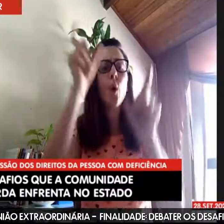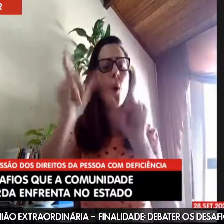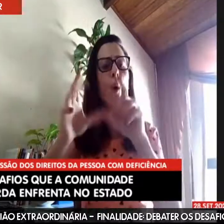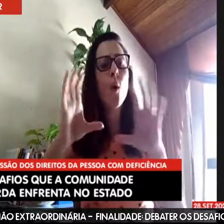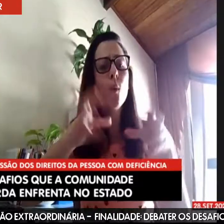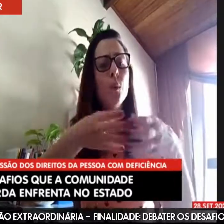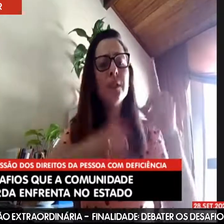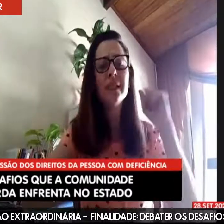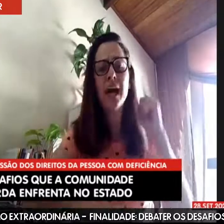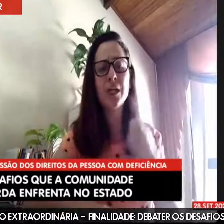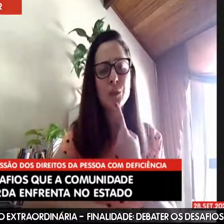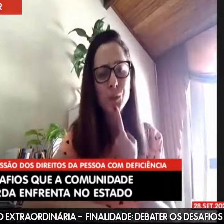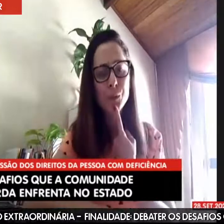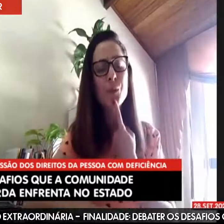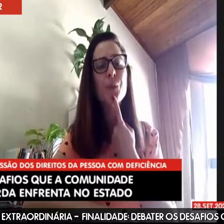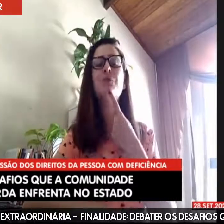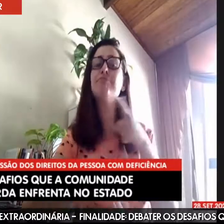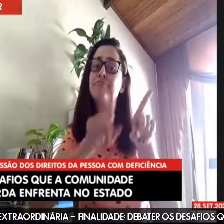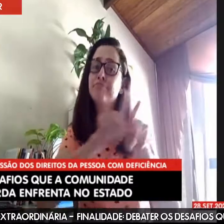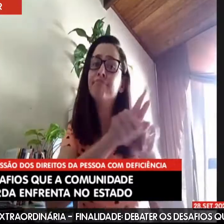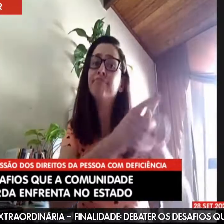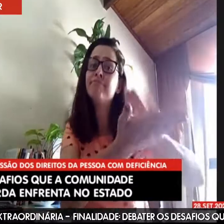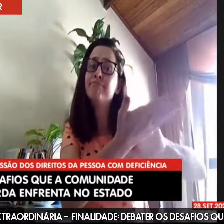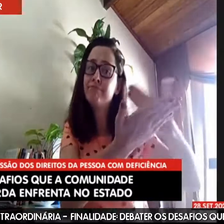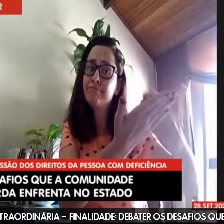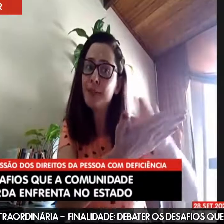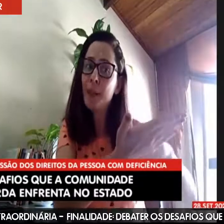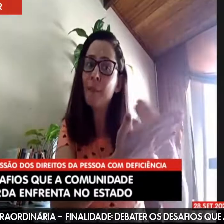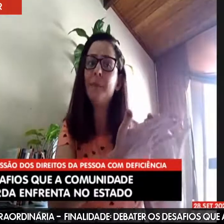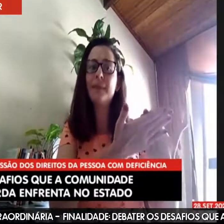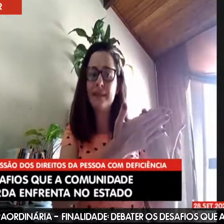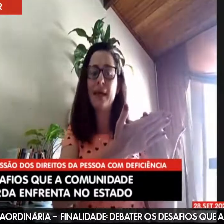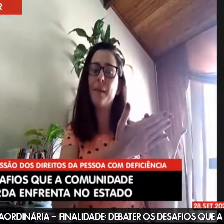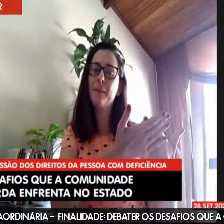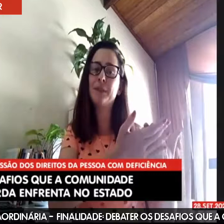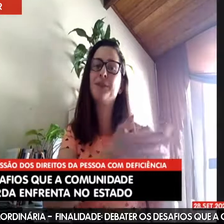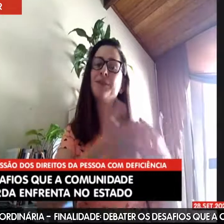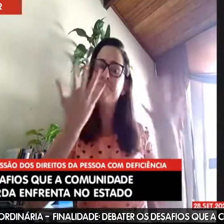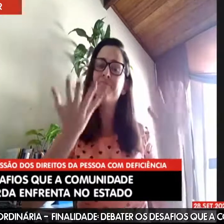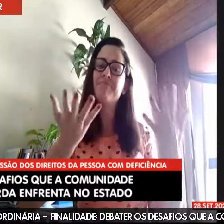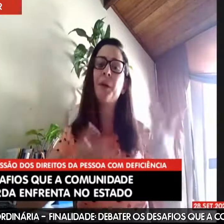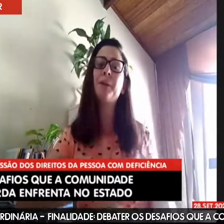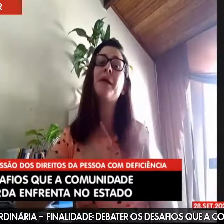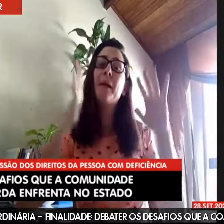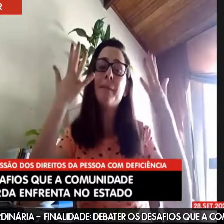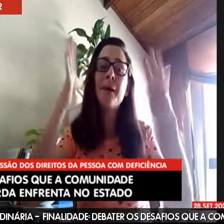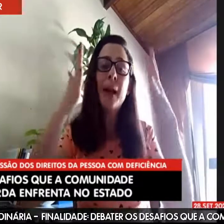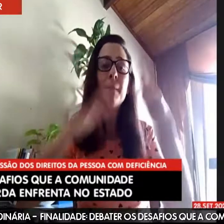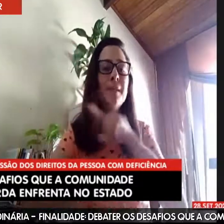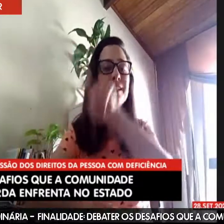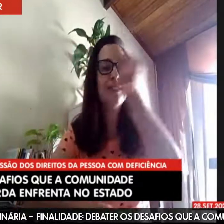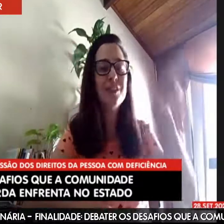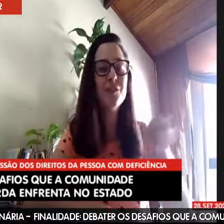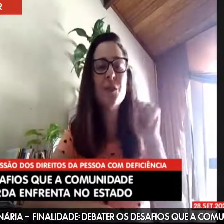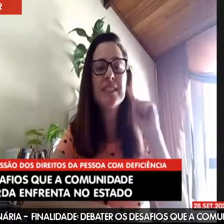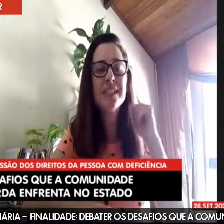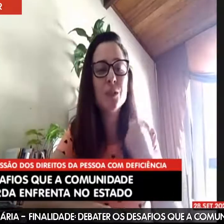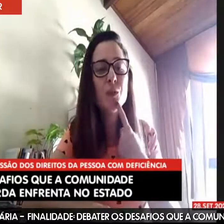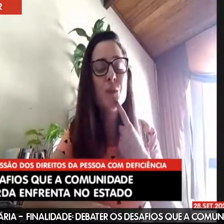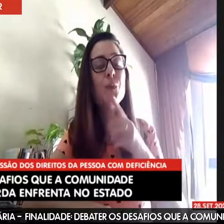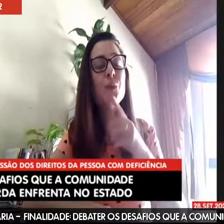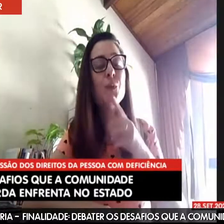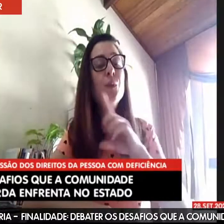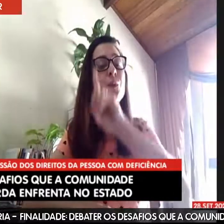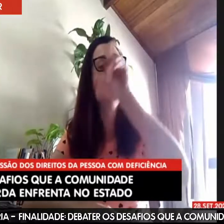as pessoas de vários locais sobre os surdos, de associações. eu quero dar